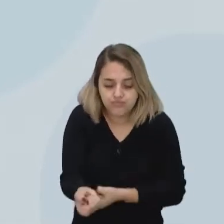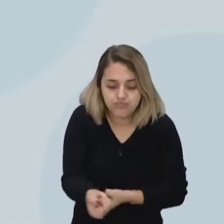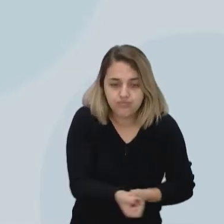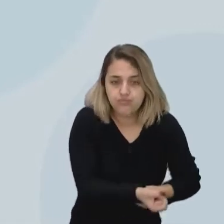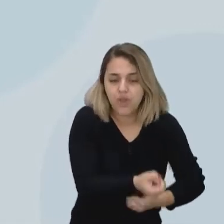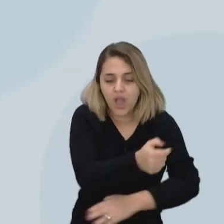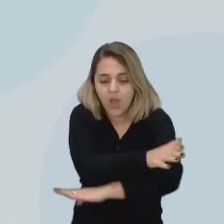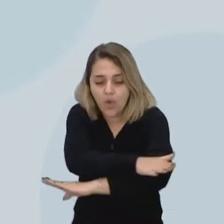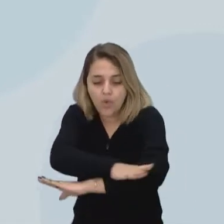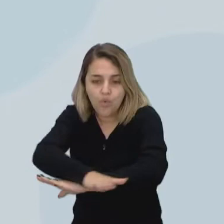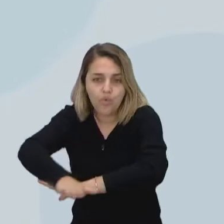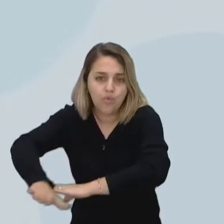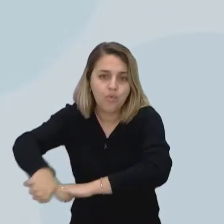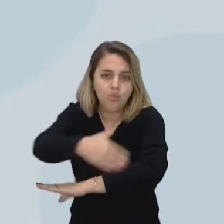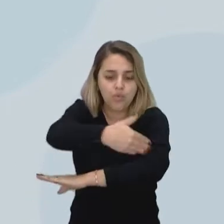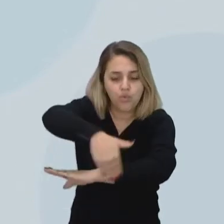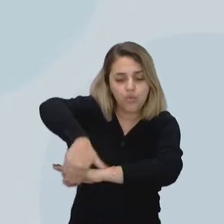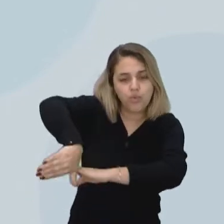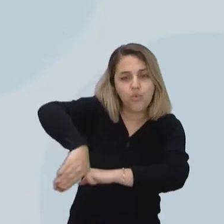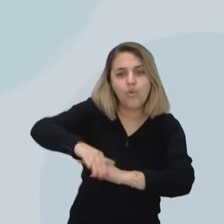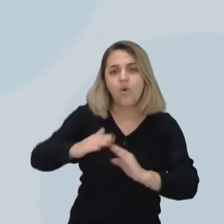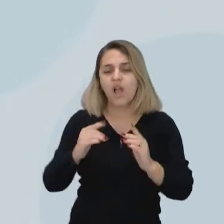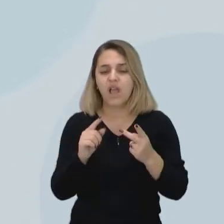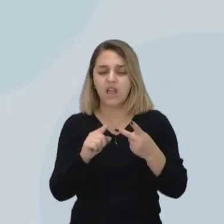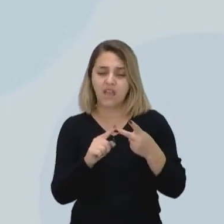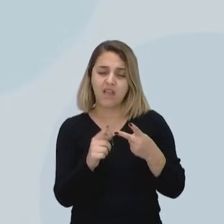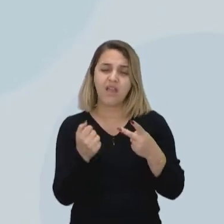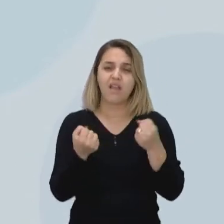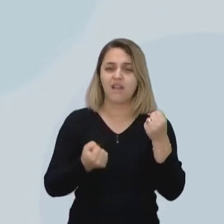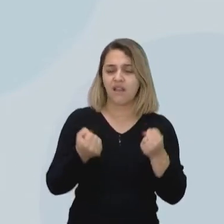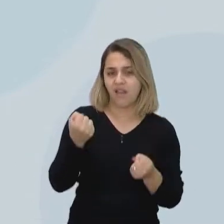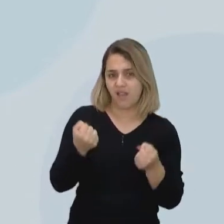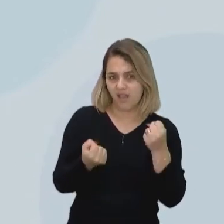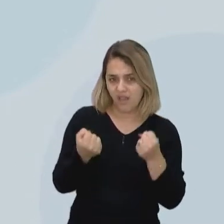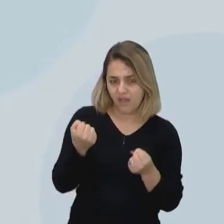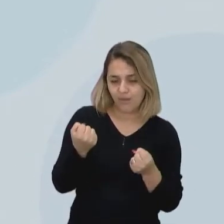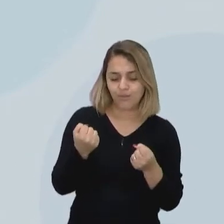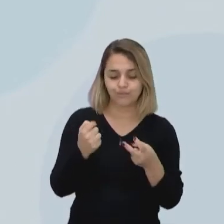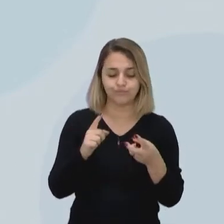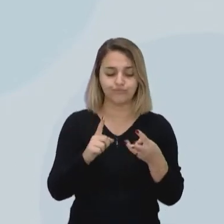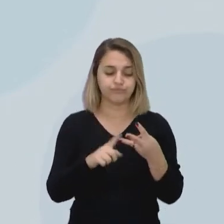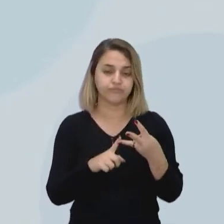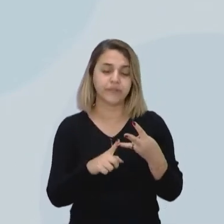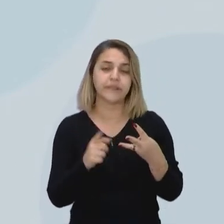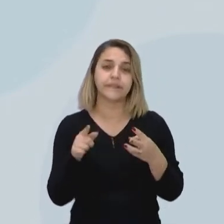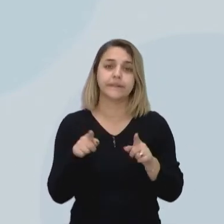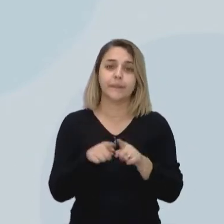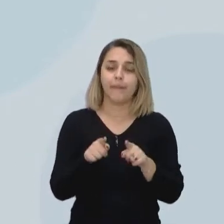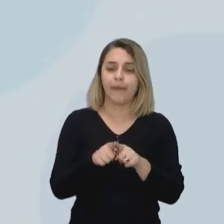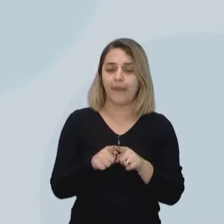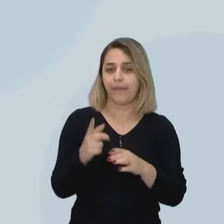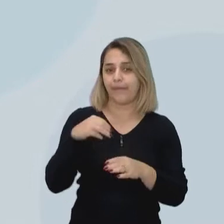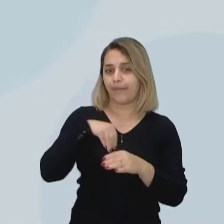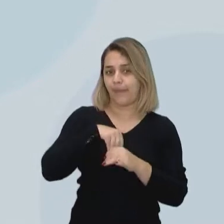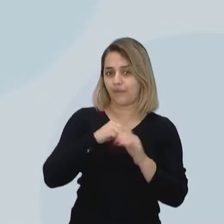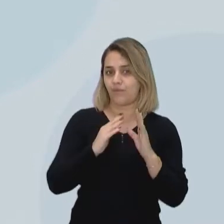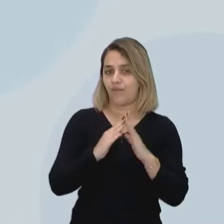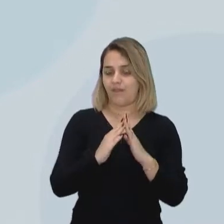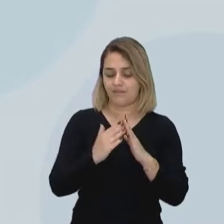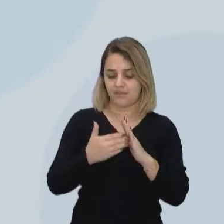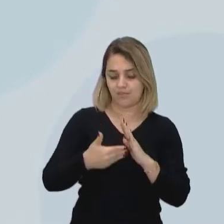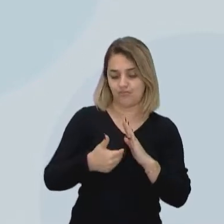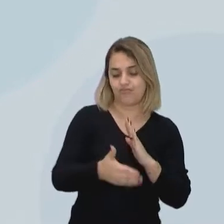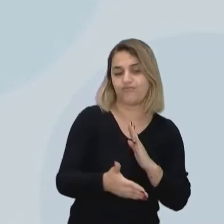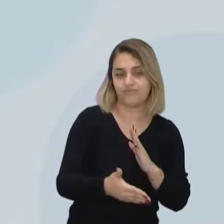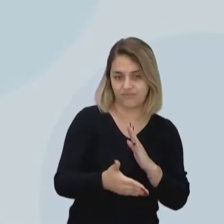lavarem o quintal, usando, né? Utilizando de água tratada, sem a necessidade. Afinal de contas,